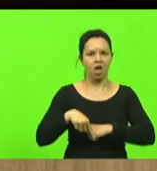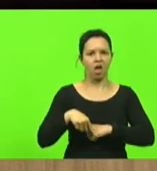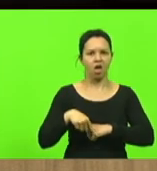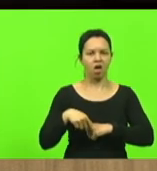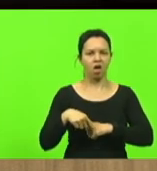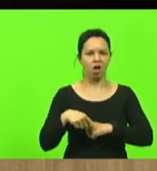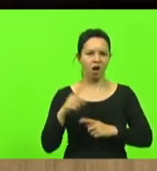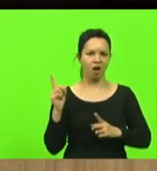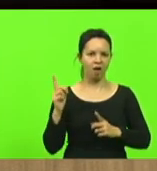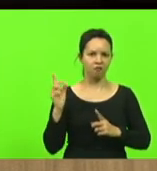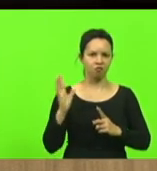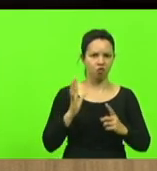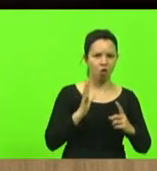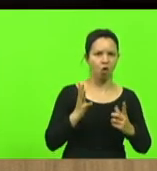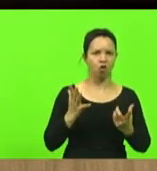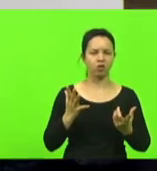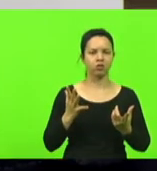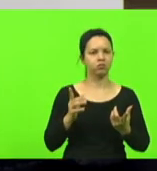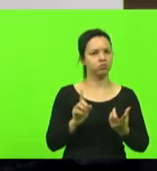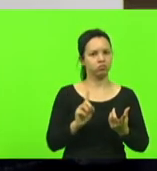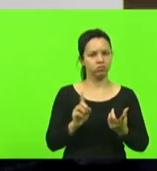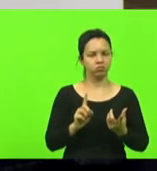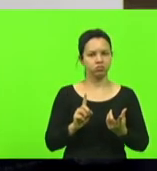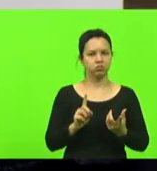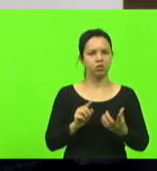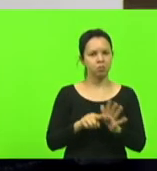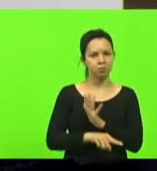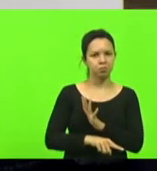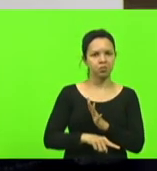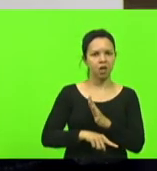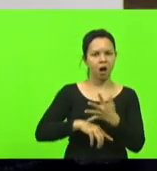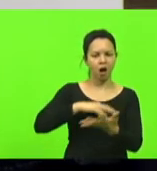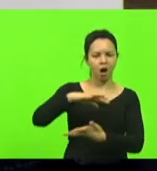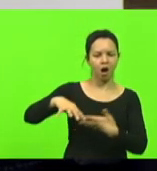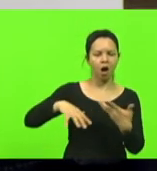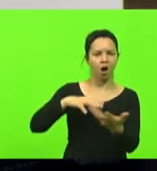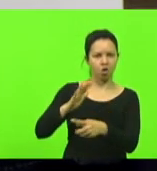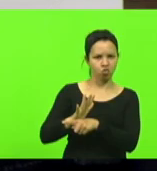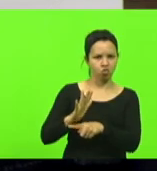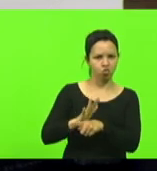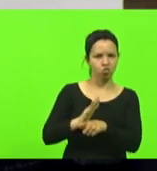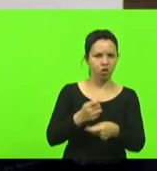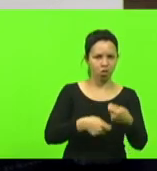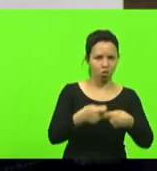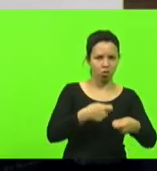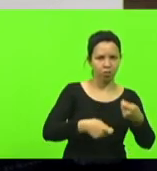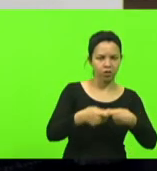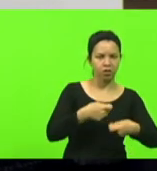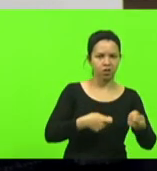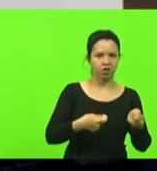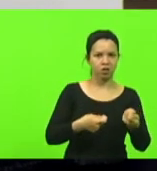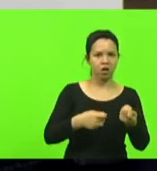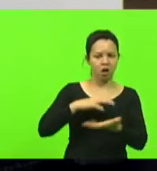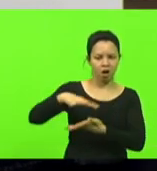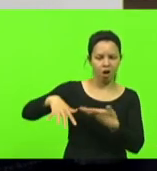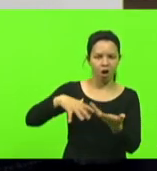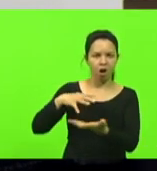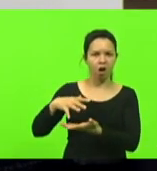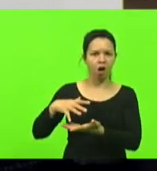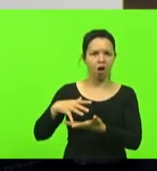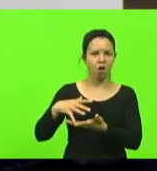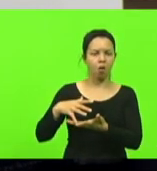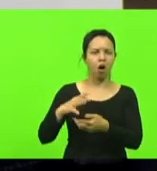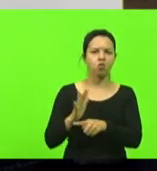todos o caos promove o que para a economia o caos promove o que para a educação o